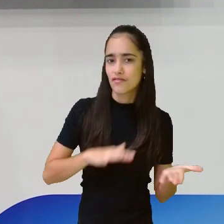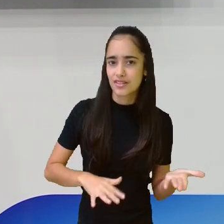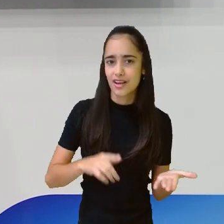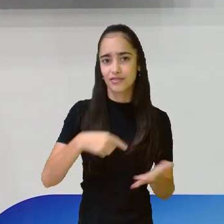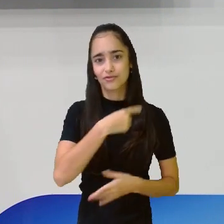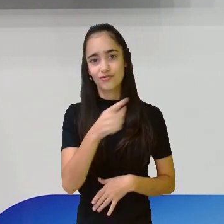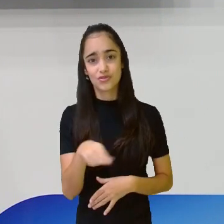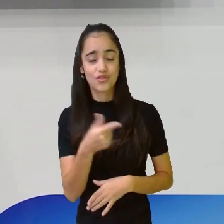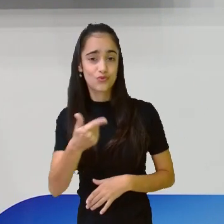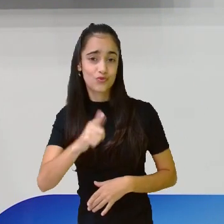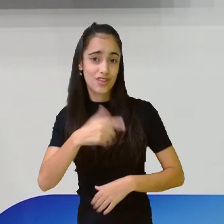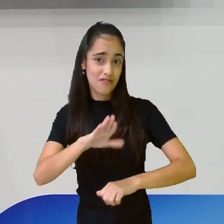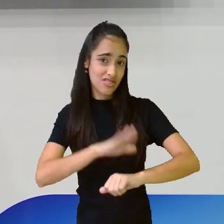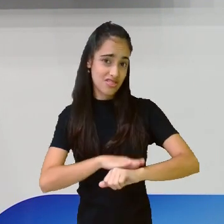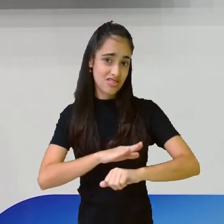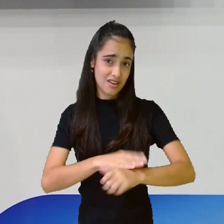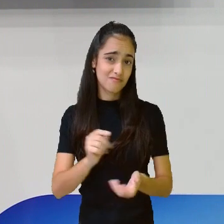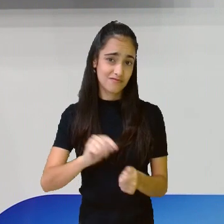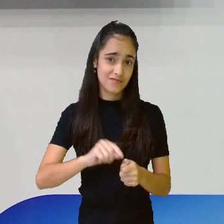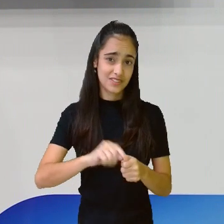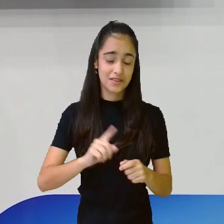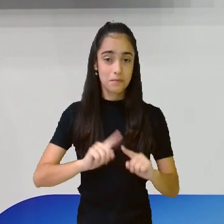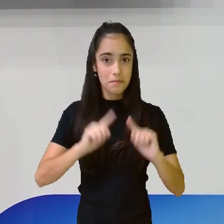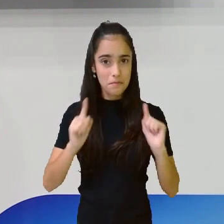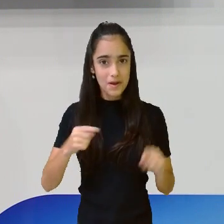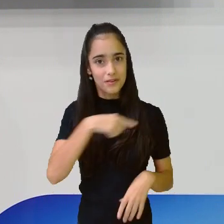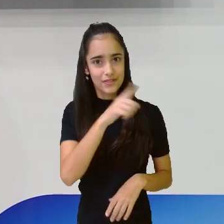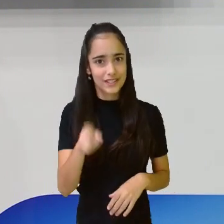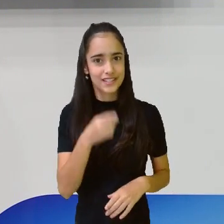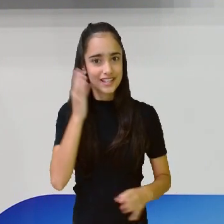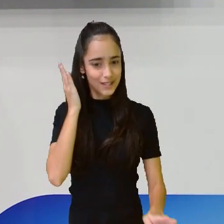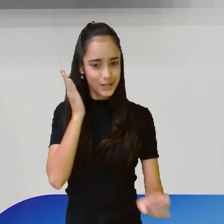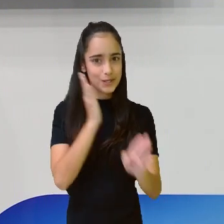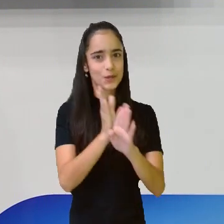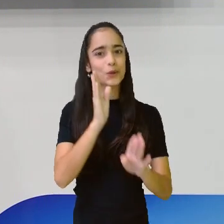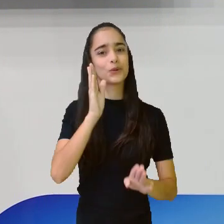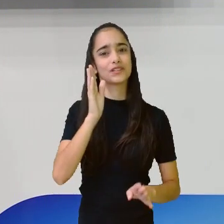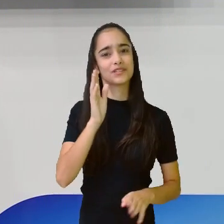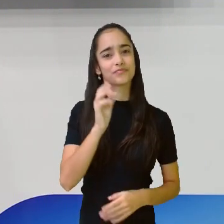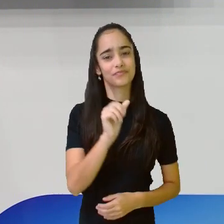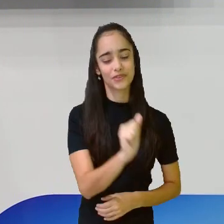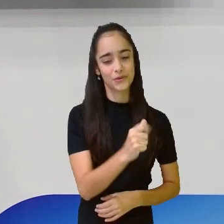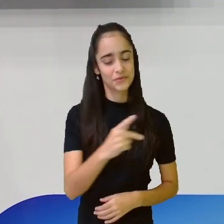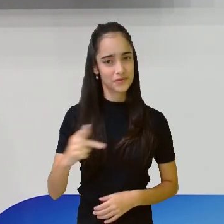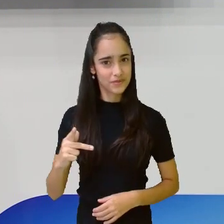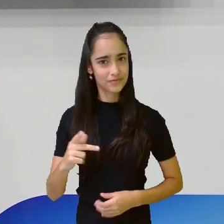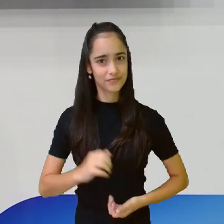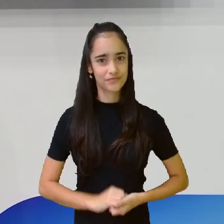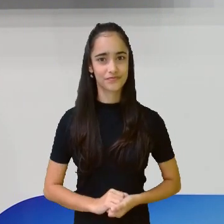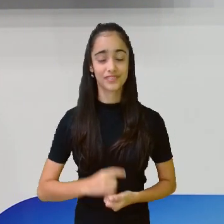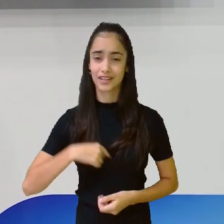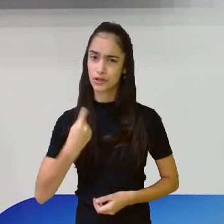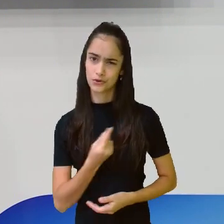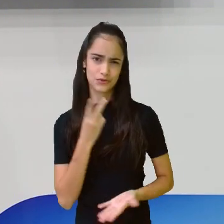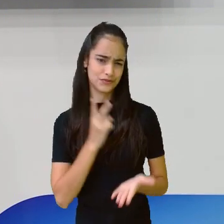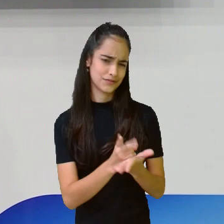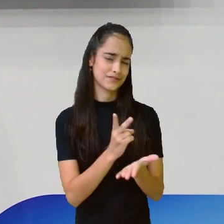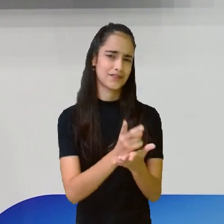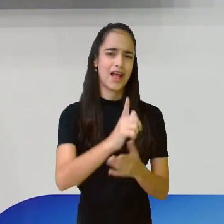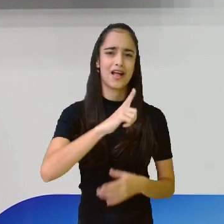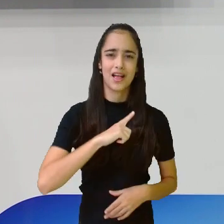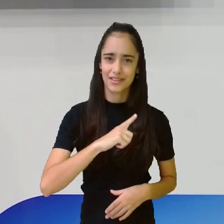fazer. Você encontrará tudo isso no chat. E sempre temos uma professora, um professor na